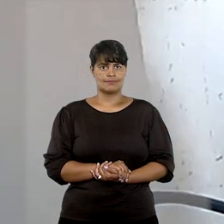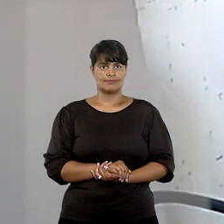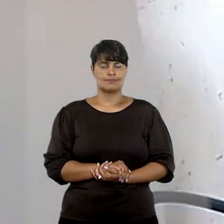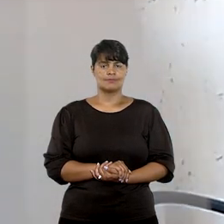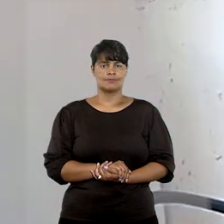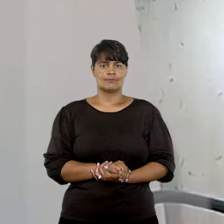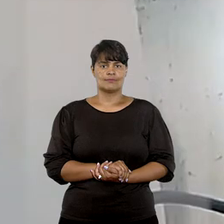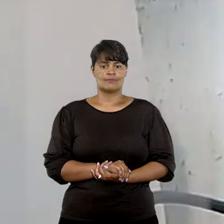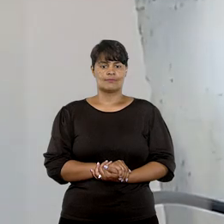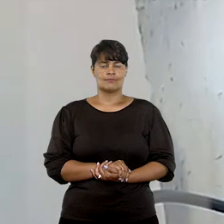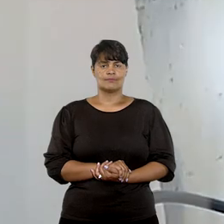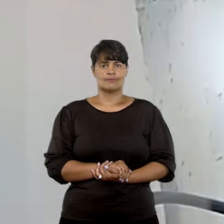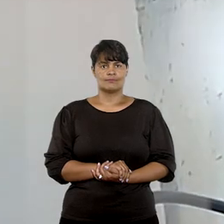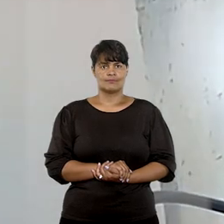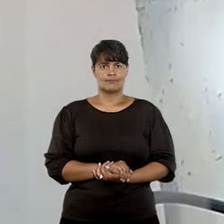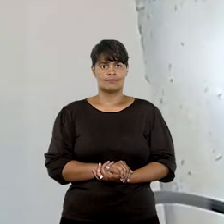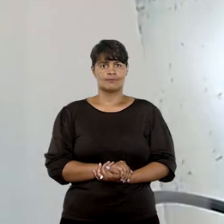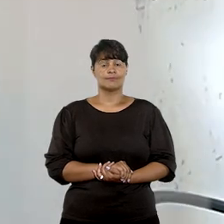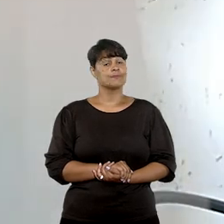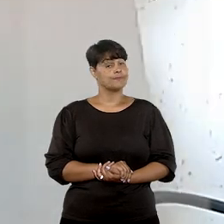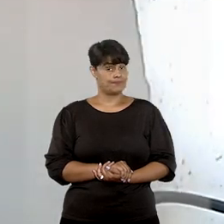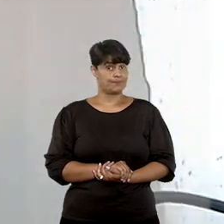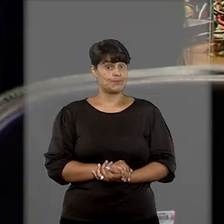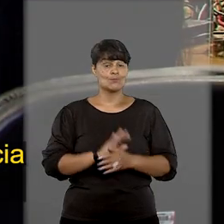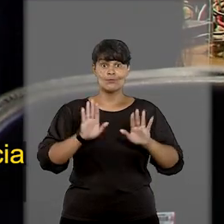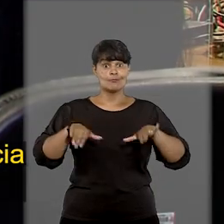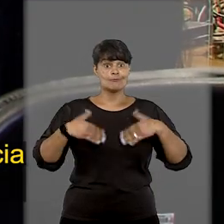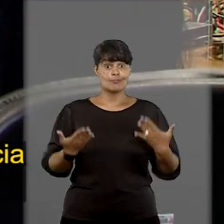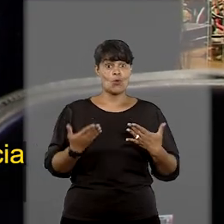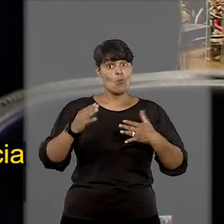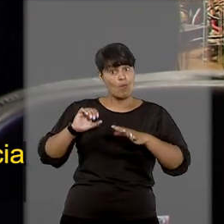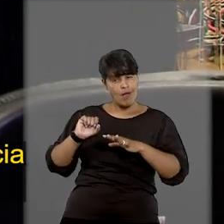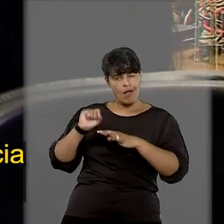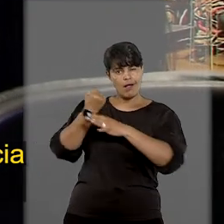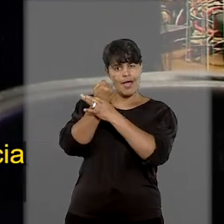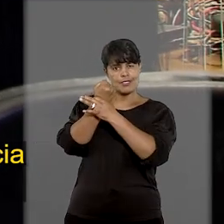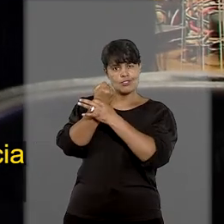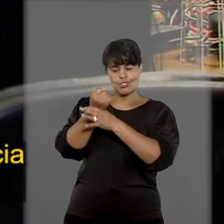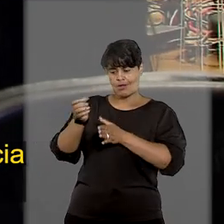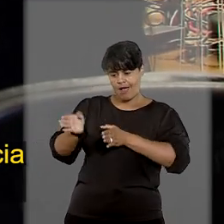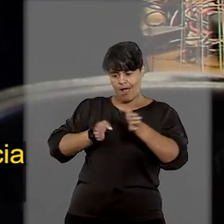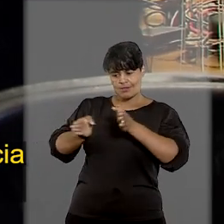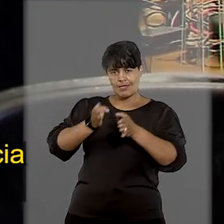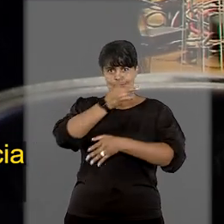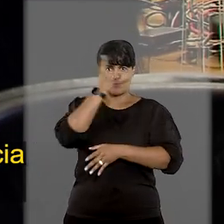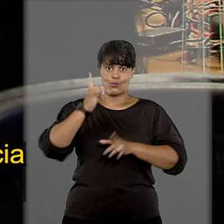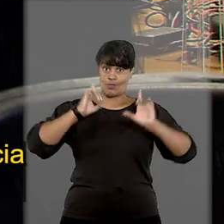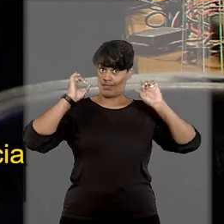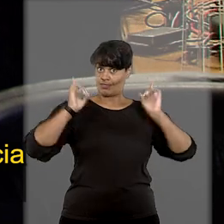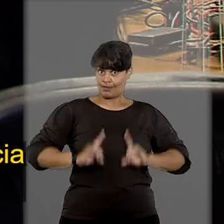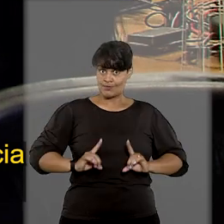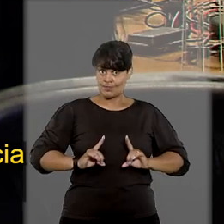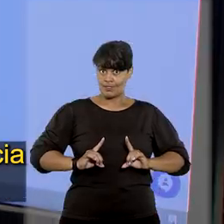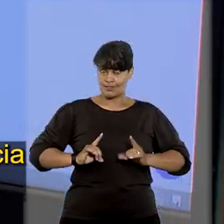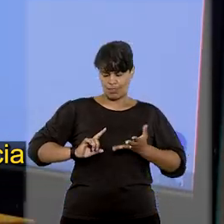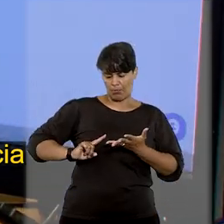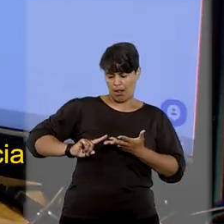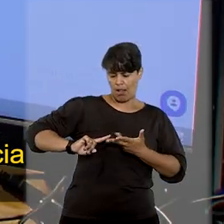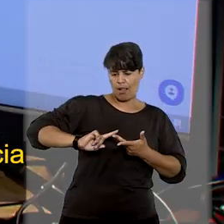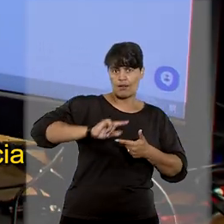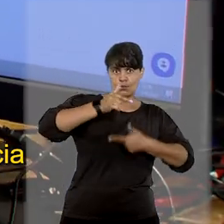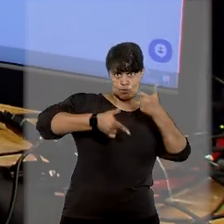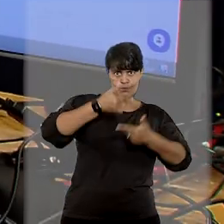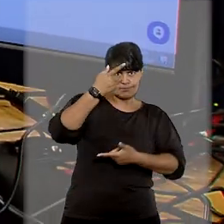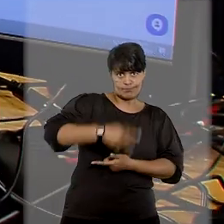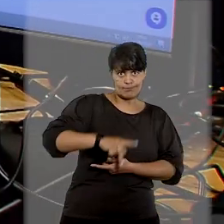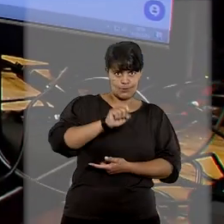era perdida, não era resolvida por completo. Para garantir o acesso das pessoas com deficiência aos serviços do Superior Tribunal